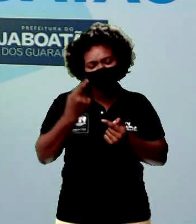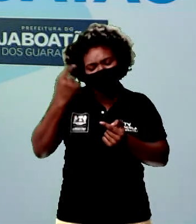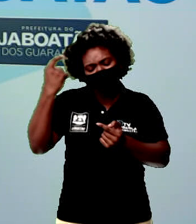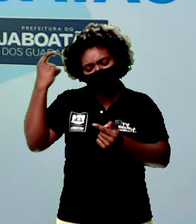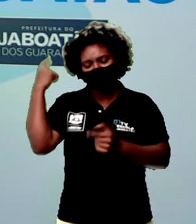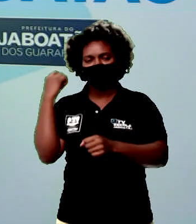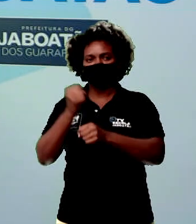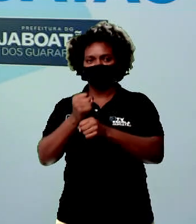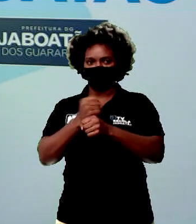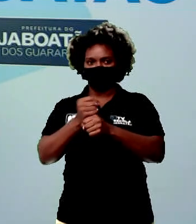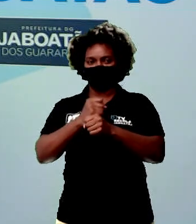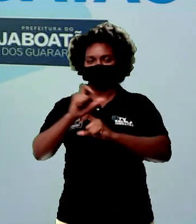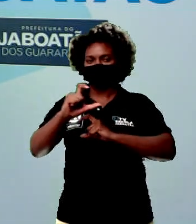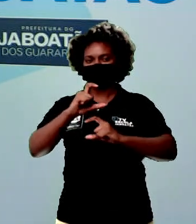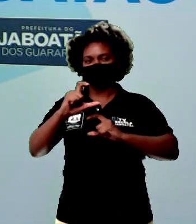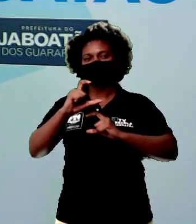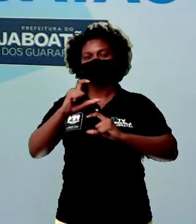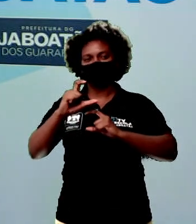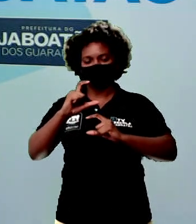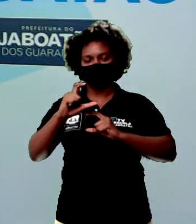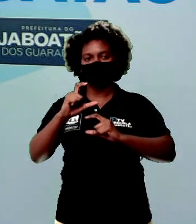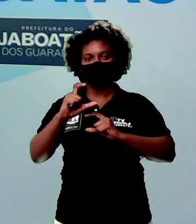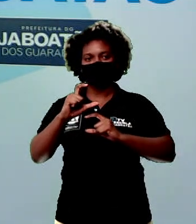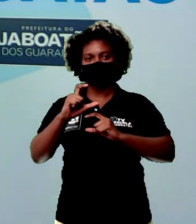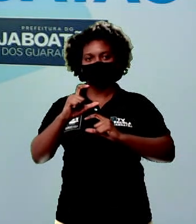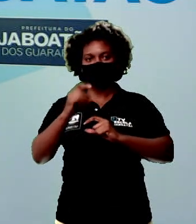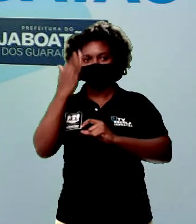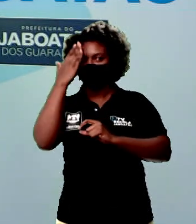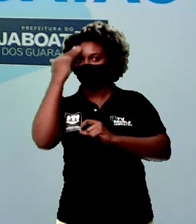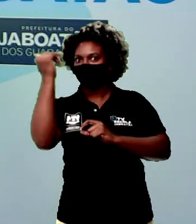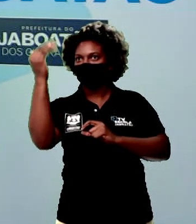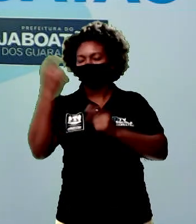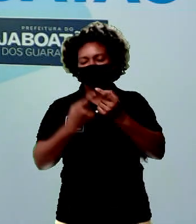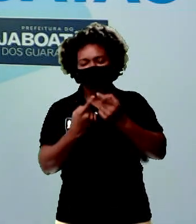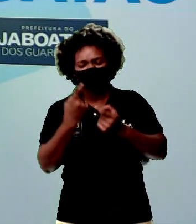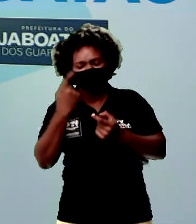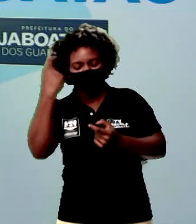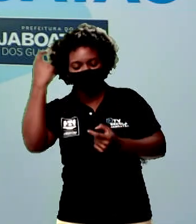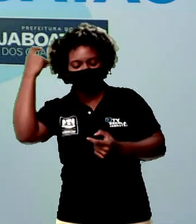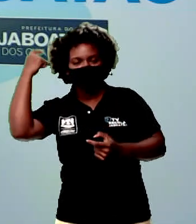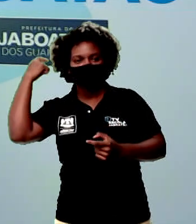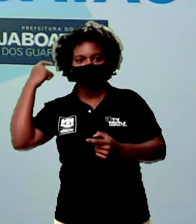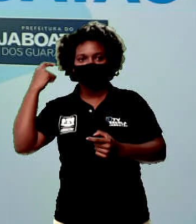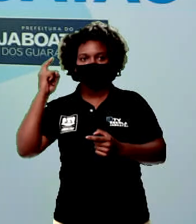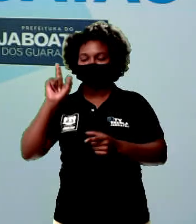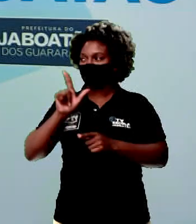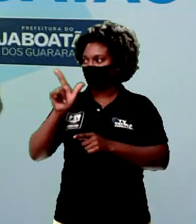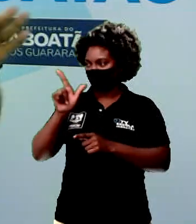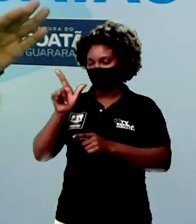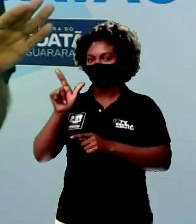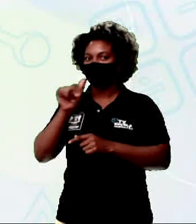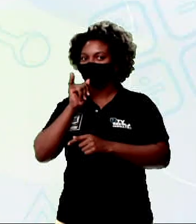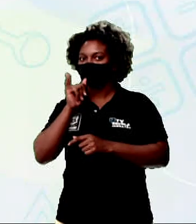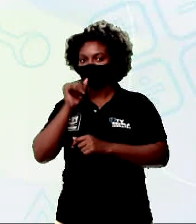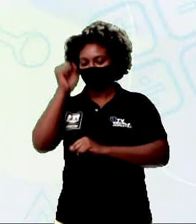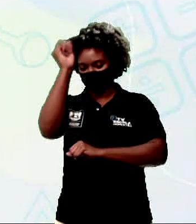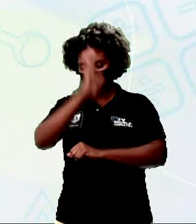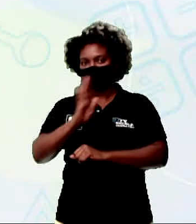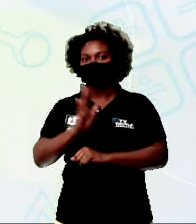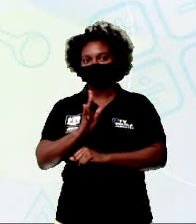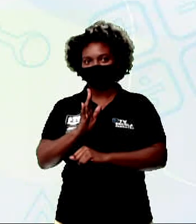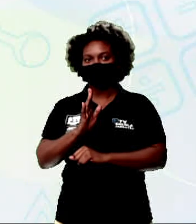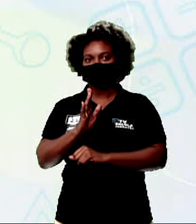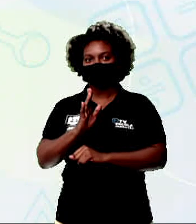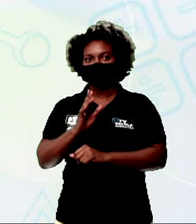na história em quadrinhos, que eram muito famosas antigamente. Aqui temos um exemplo bem brasileiro, de